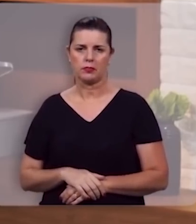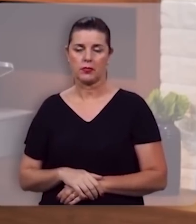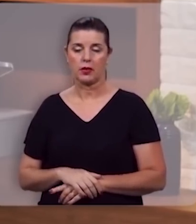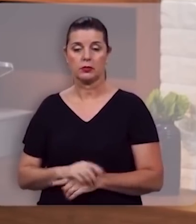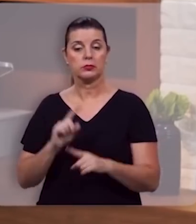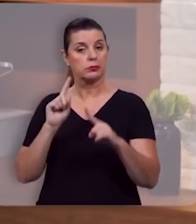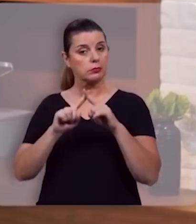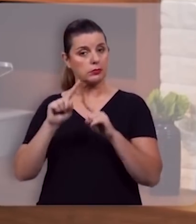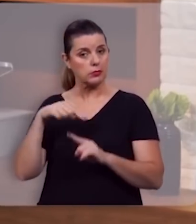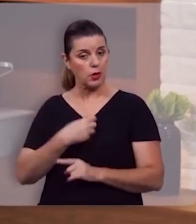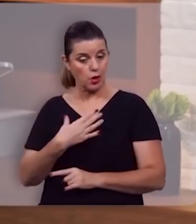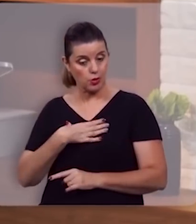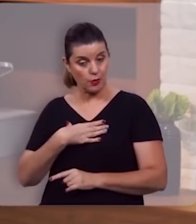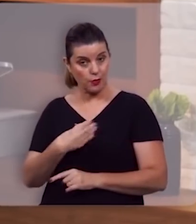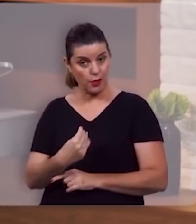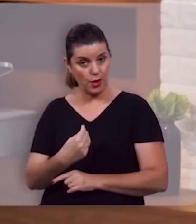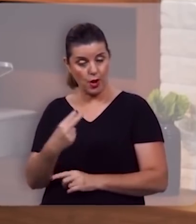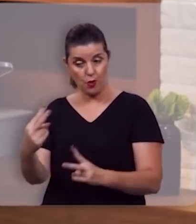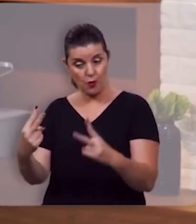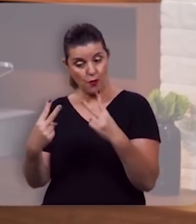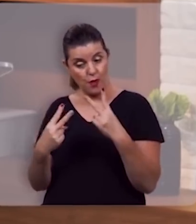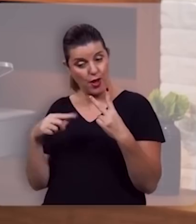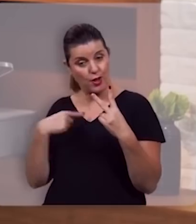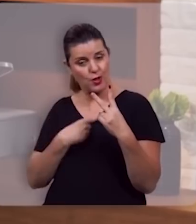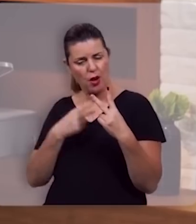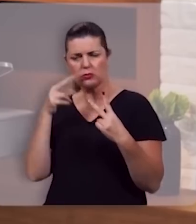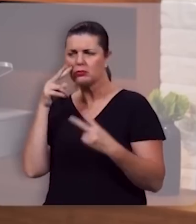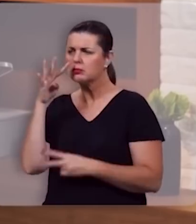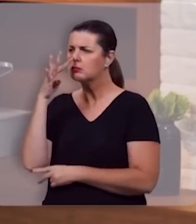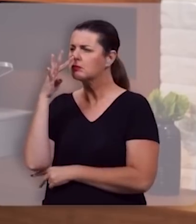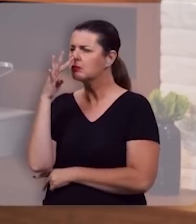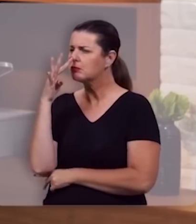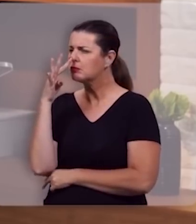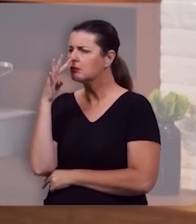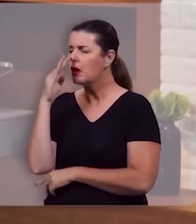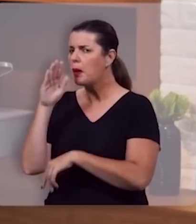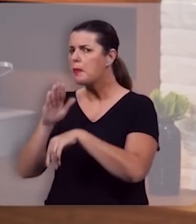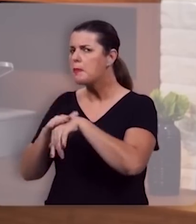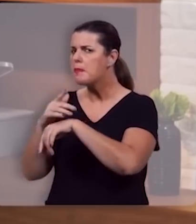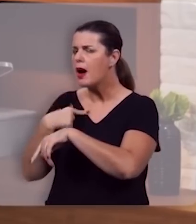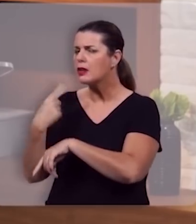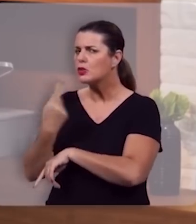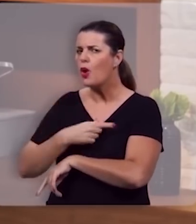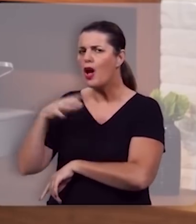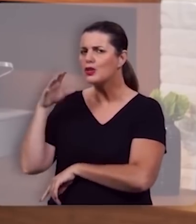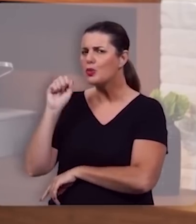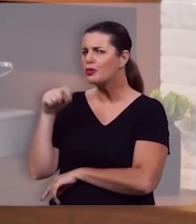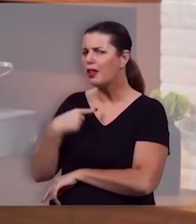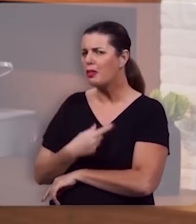porque os nossos filhos nos veem e nos observam mais do que nos escutam